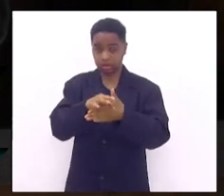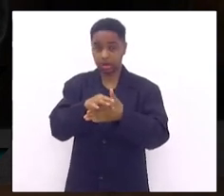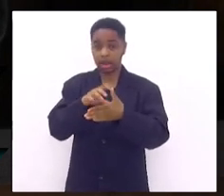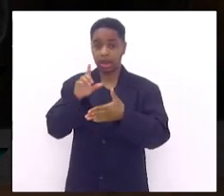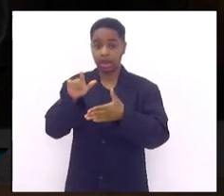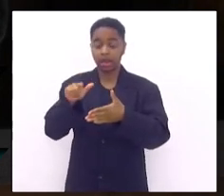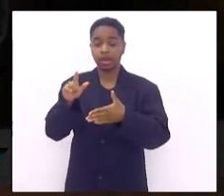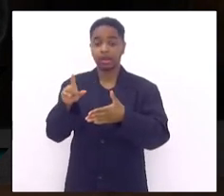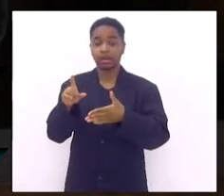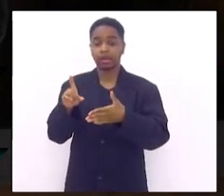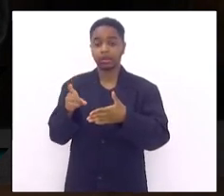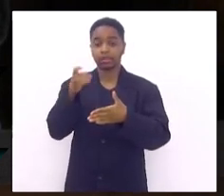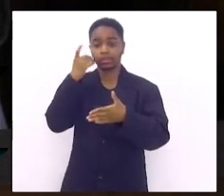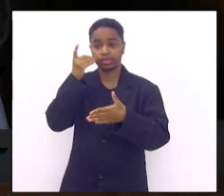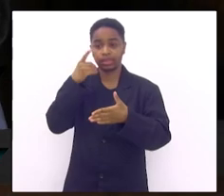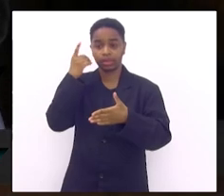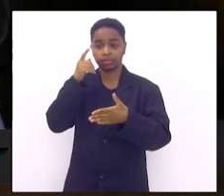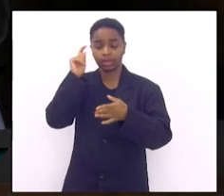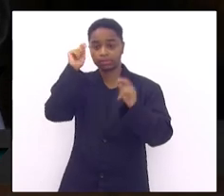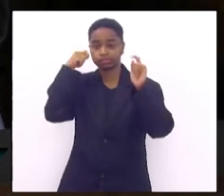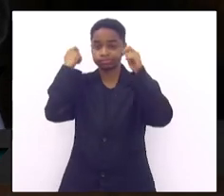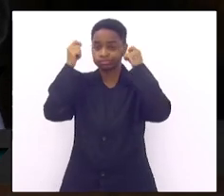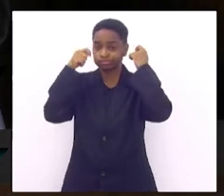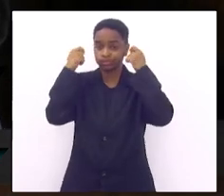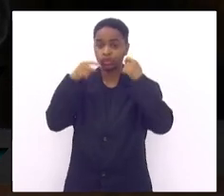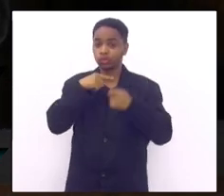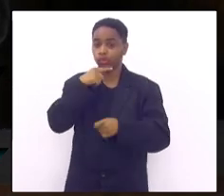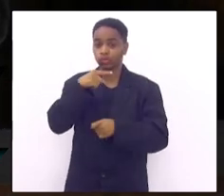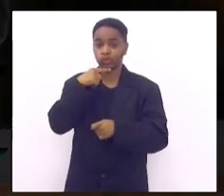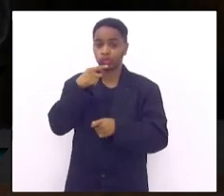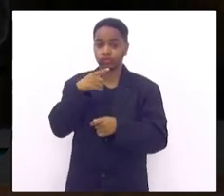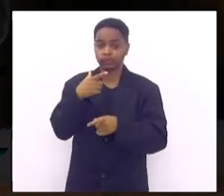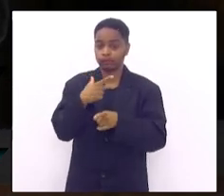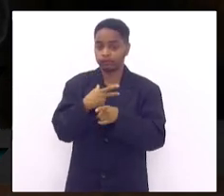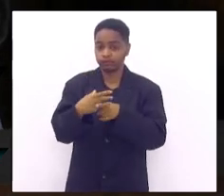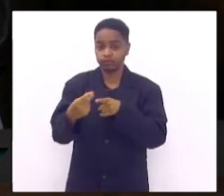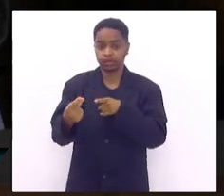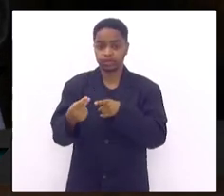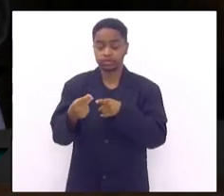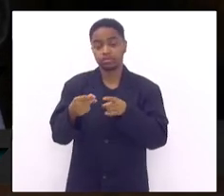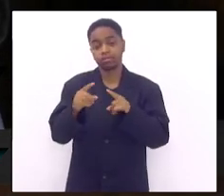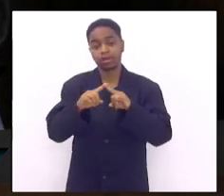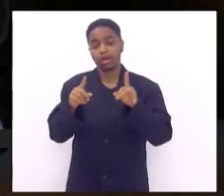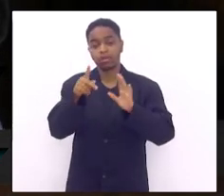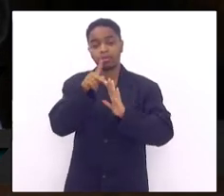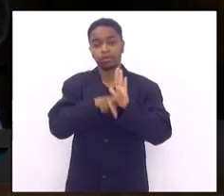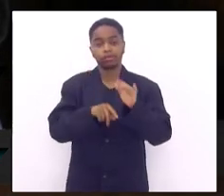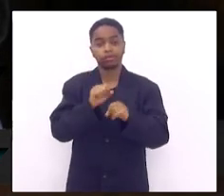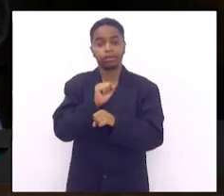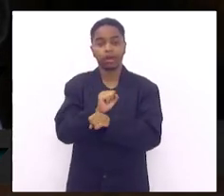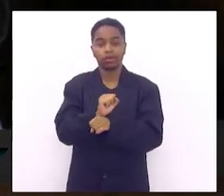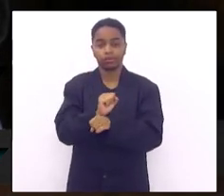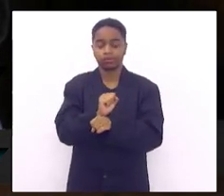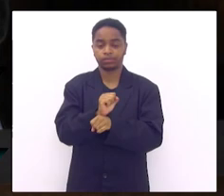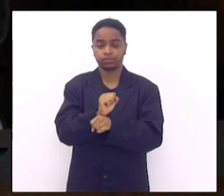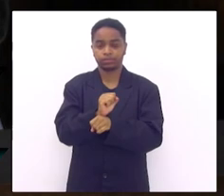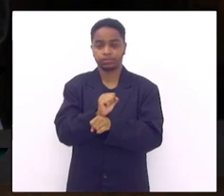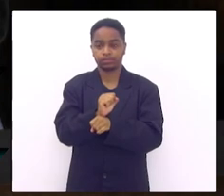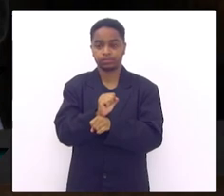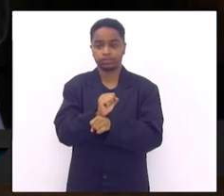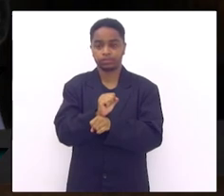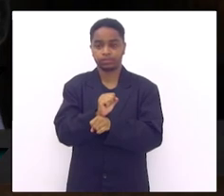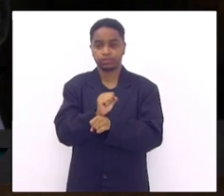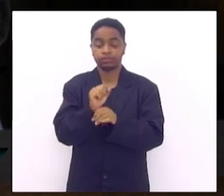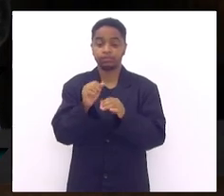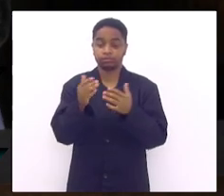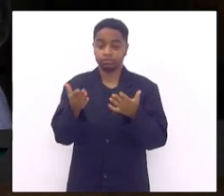cabeleireiro que não foi eleito e o projeto parou deputado Diago bom saber